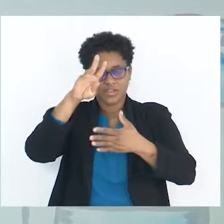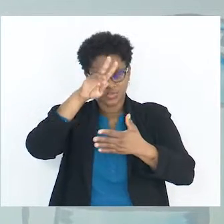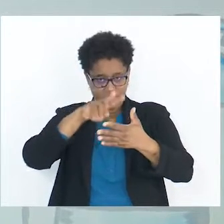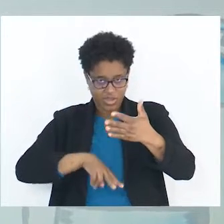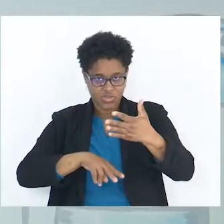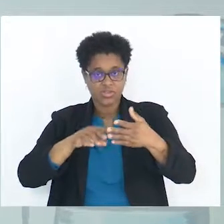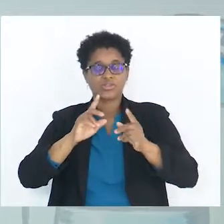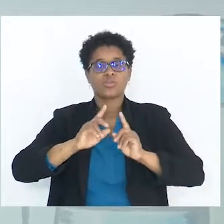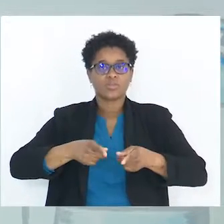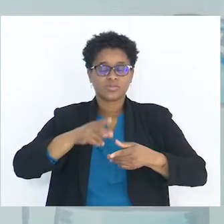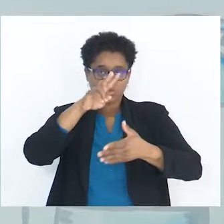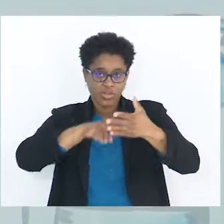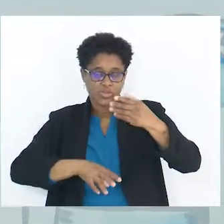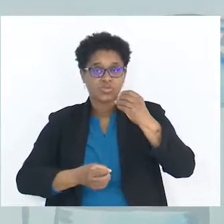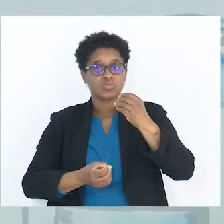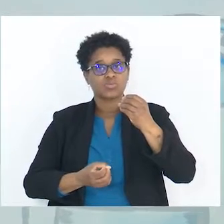de textos originais.